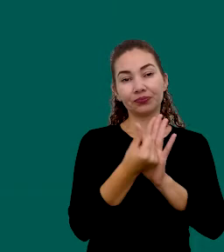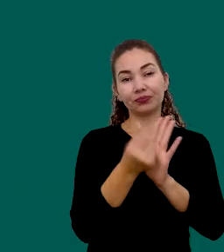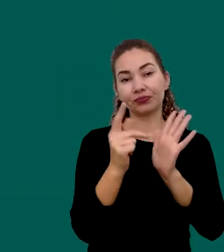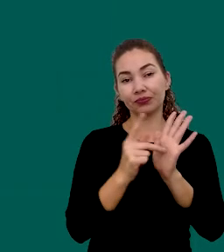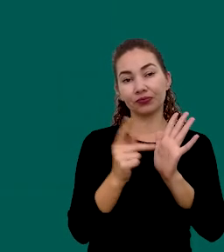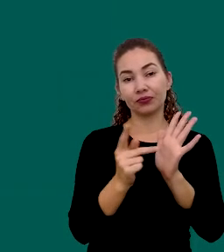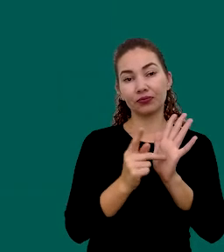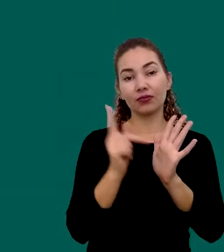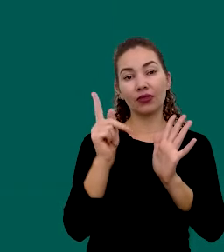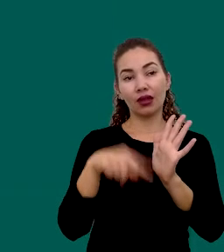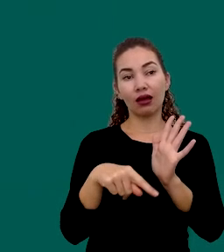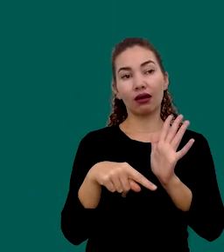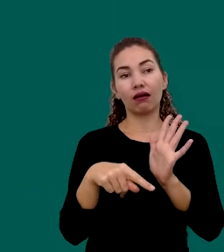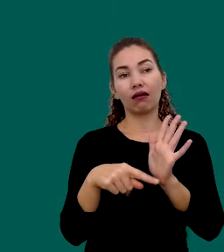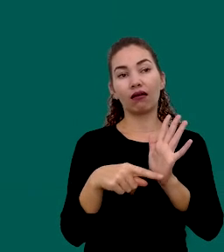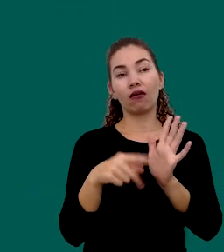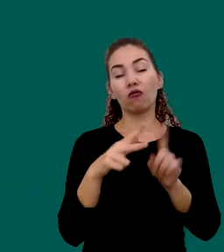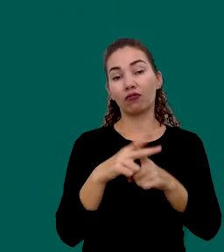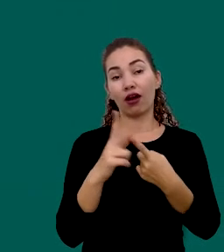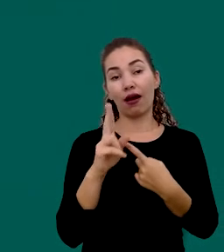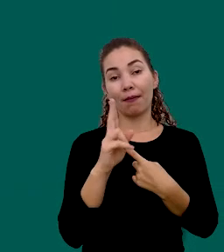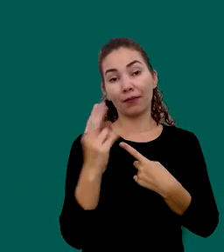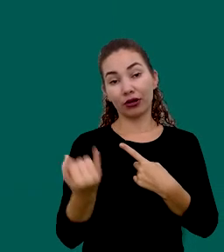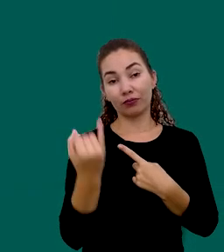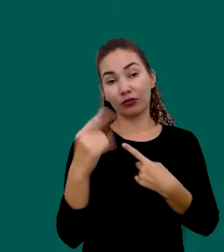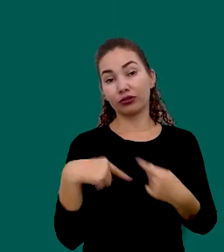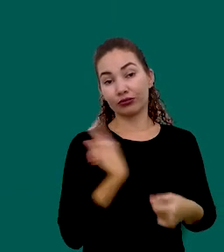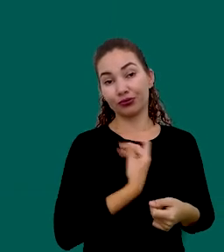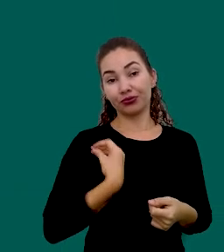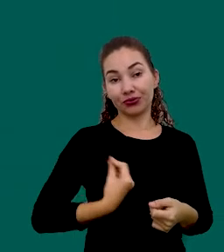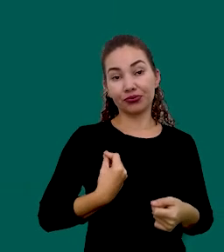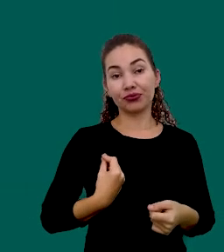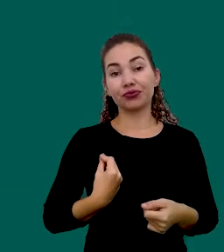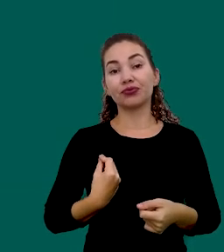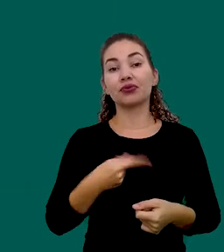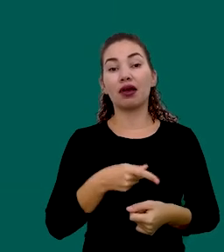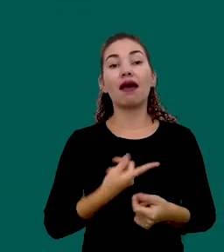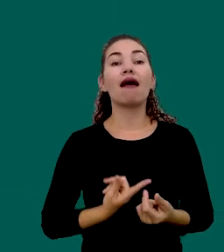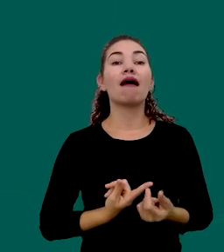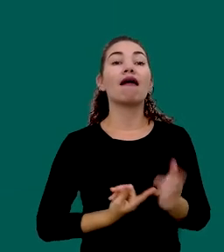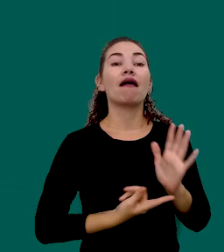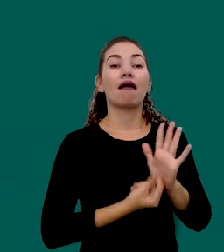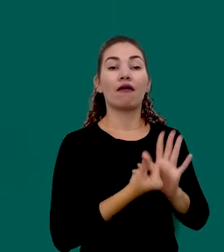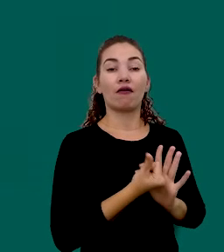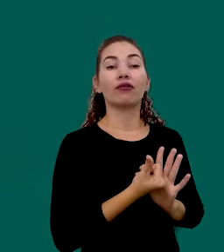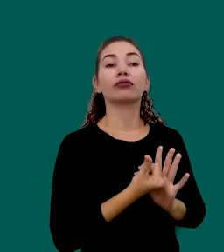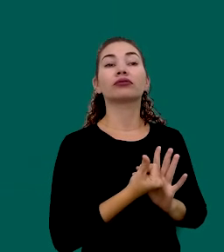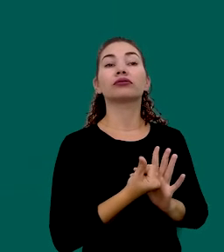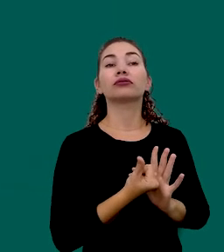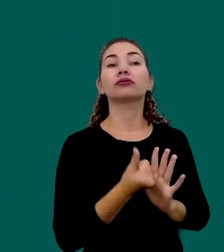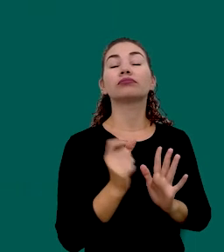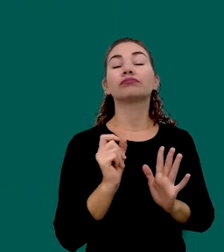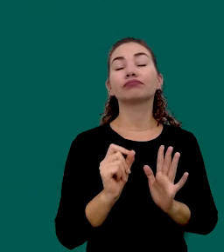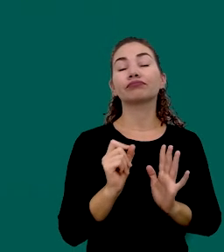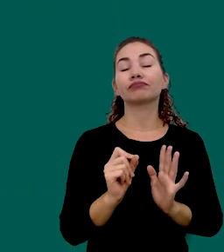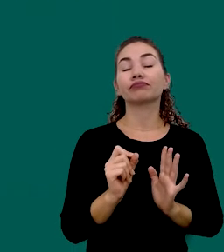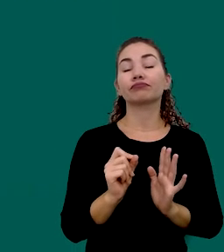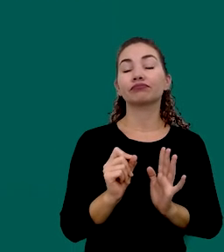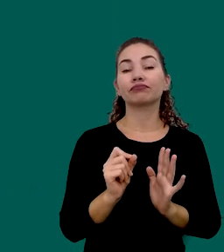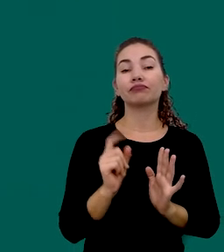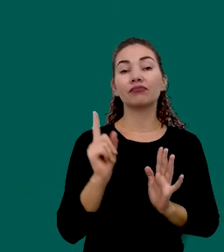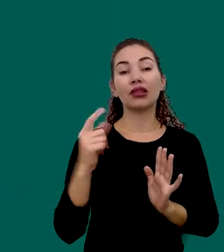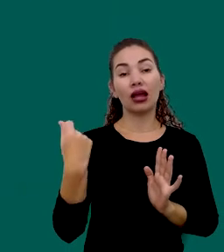fato Ser uma ferramenta Útil Nas nossas vidas Esse orçamento Financeiro Ser uma ferramenta Útil Nas nossas vidas